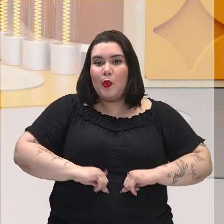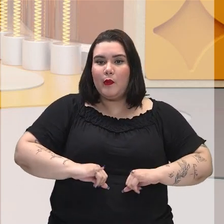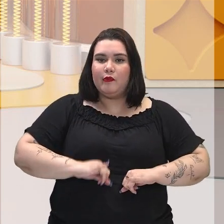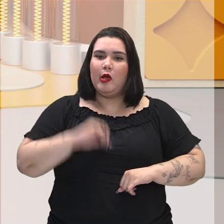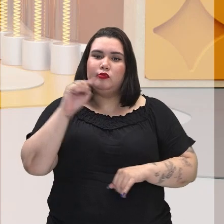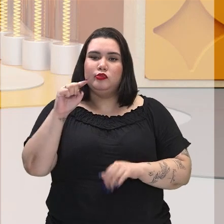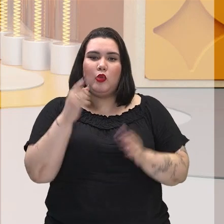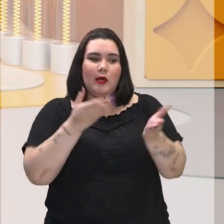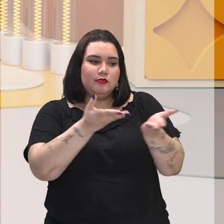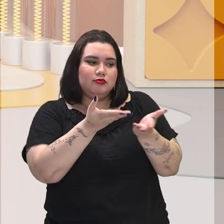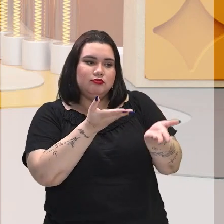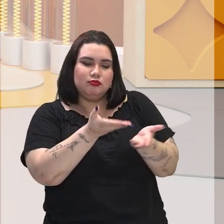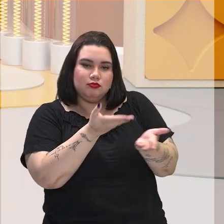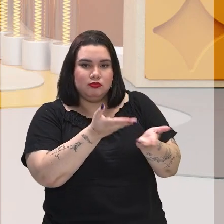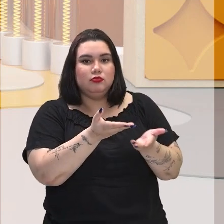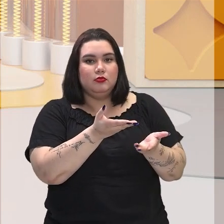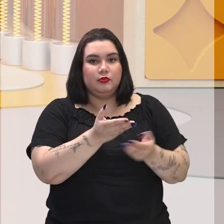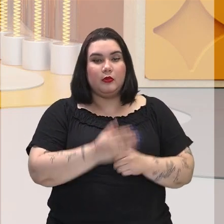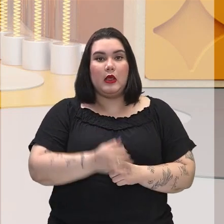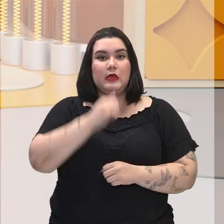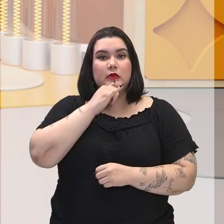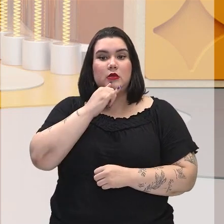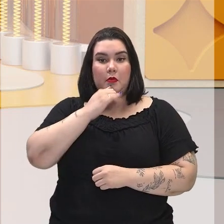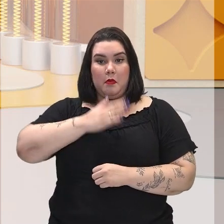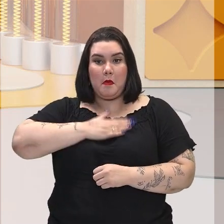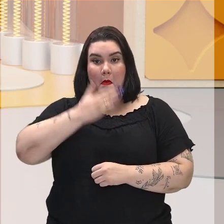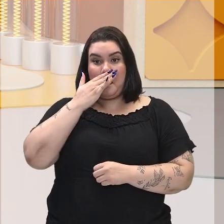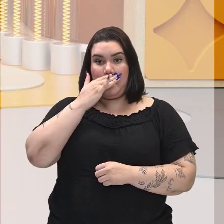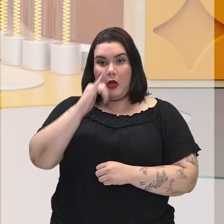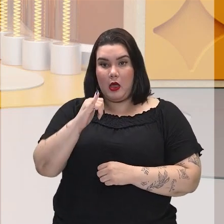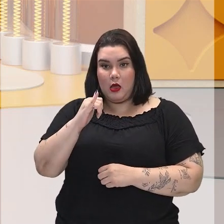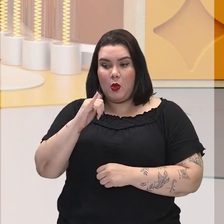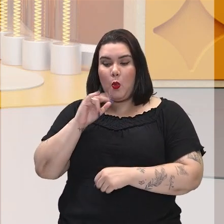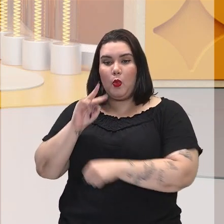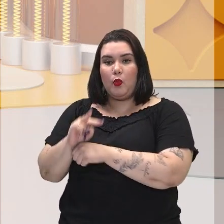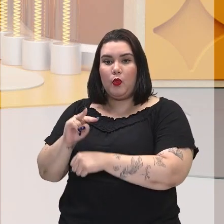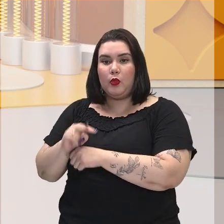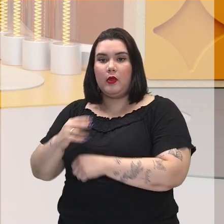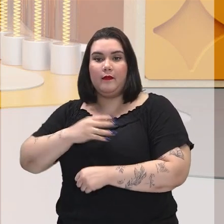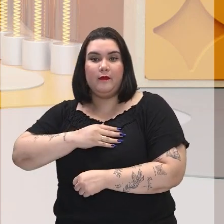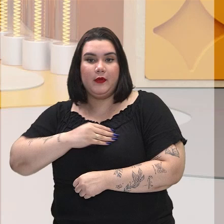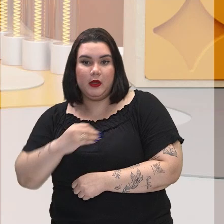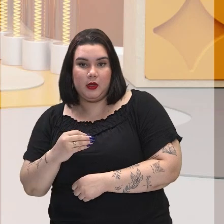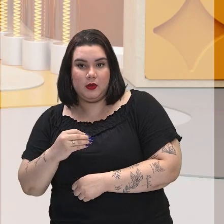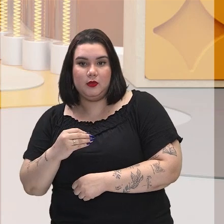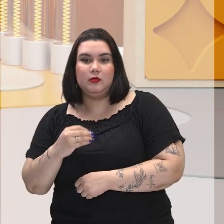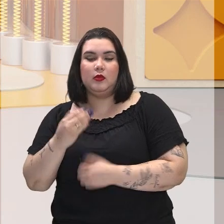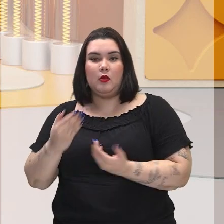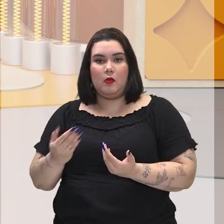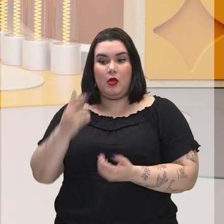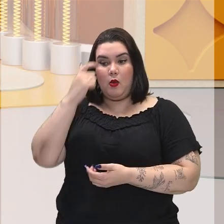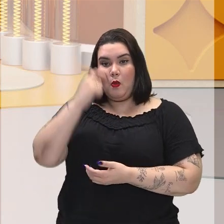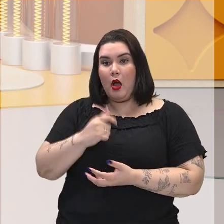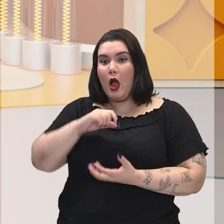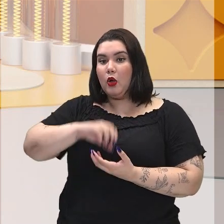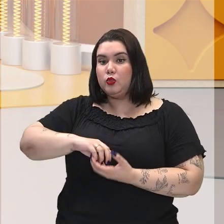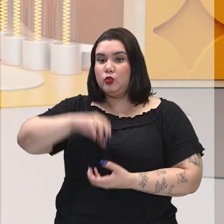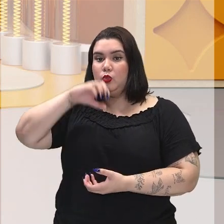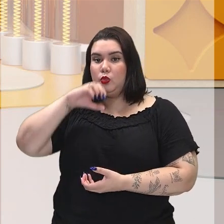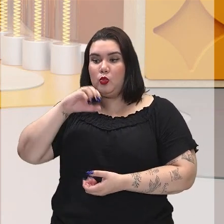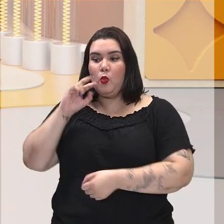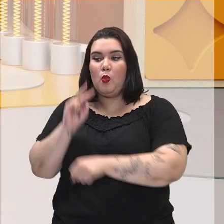Então, por exemplo, eu como pai tenho a tutela dos meus filhos, ou seja, eu como adulto responsável devo